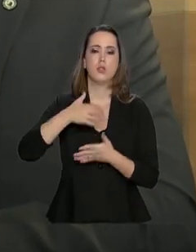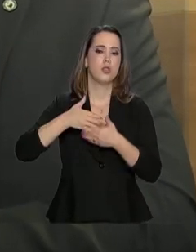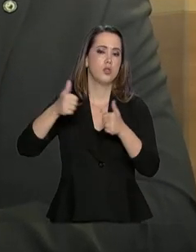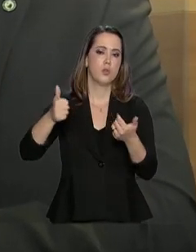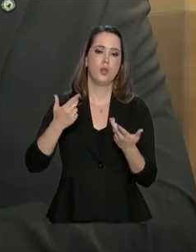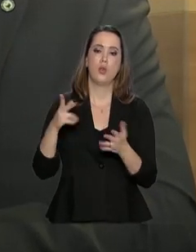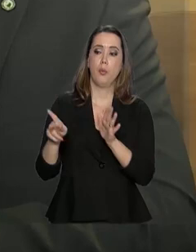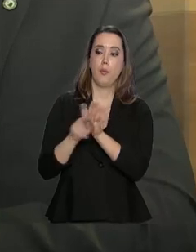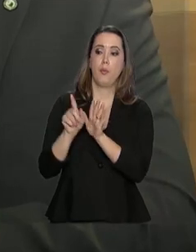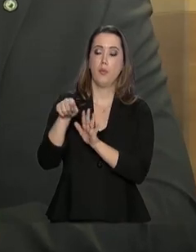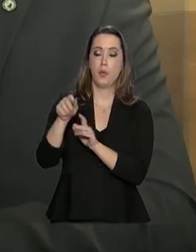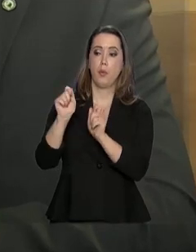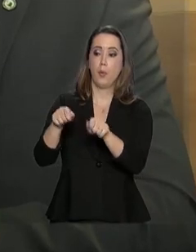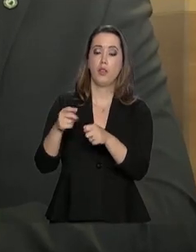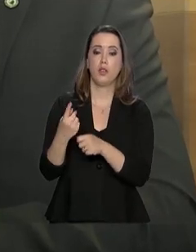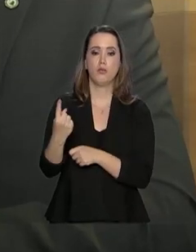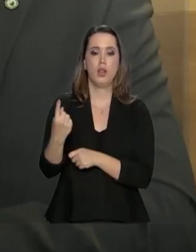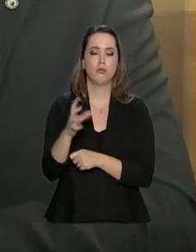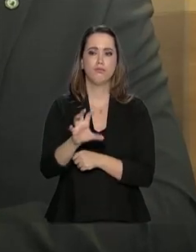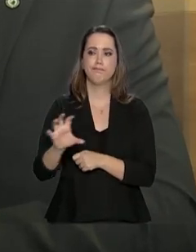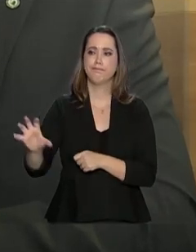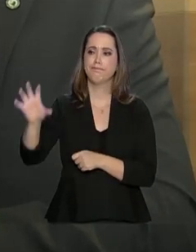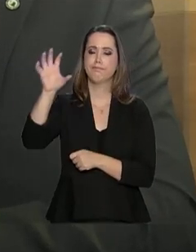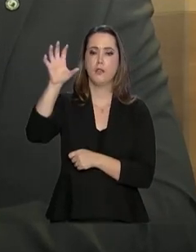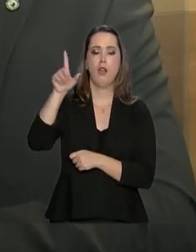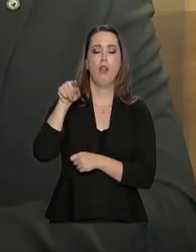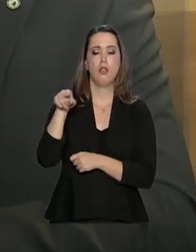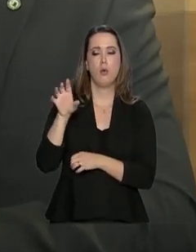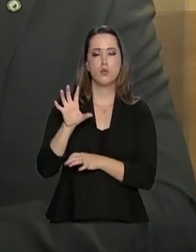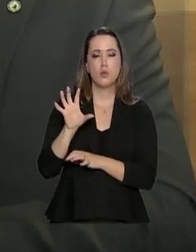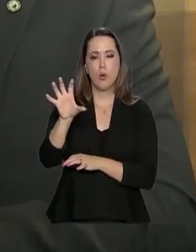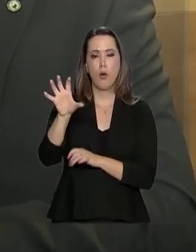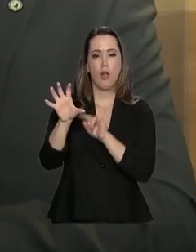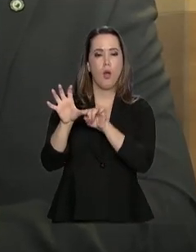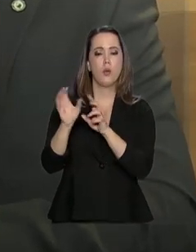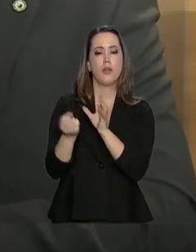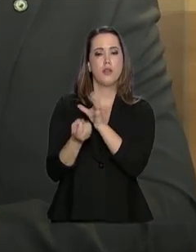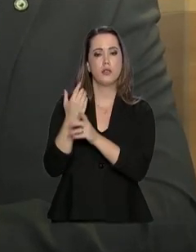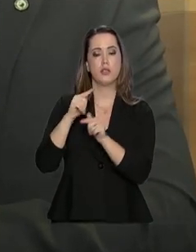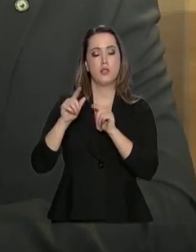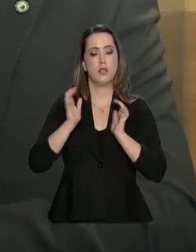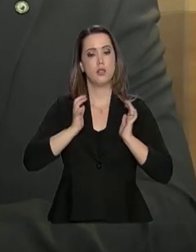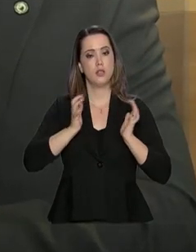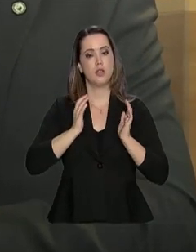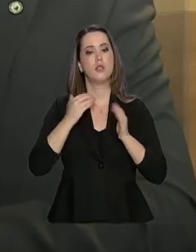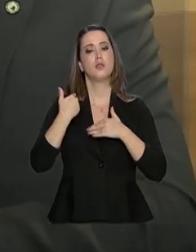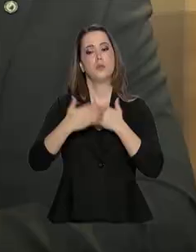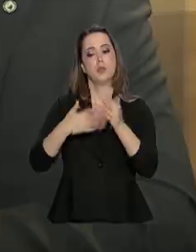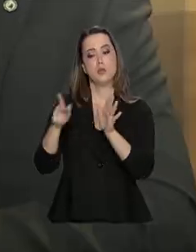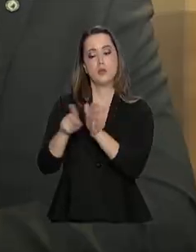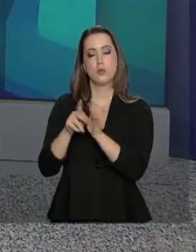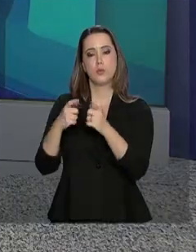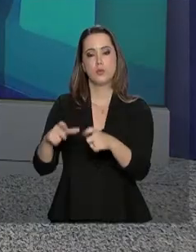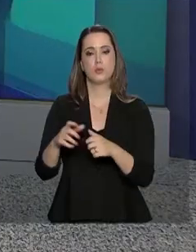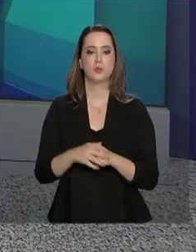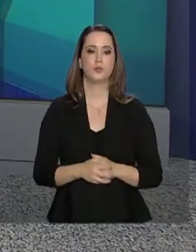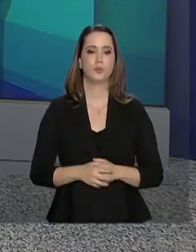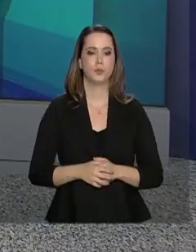potencial latente. E com isso, fazer com que aquela região gere riqueza e aquela riqueza permaneça na região.